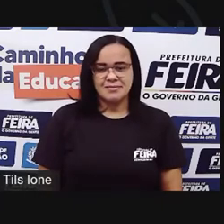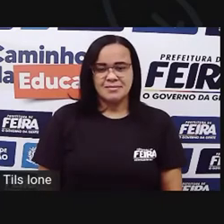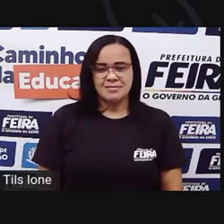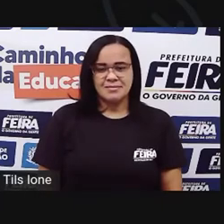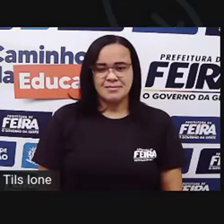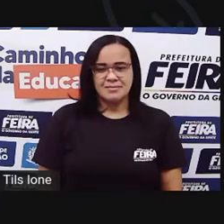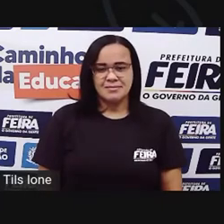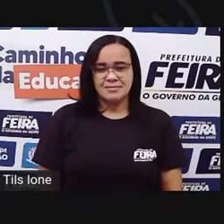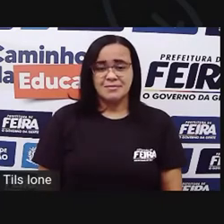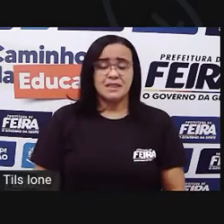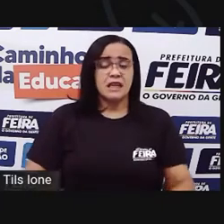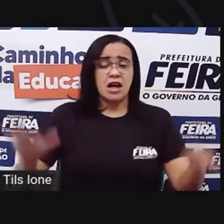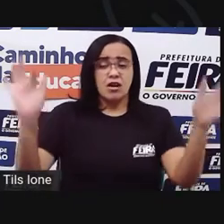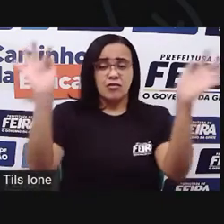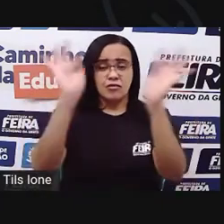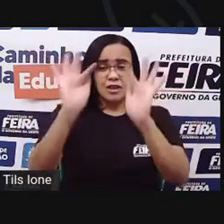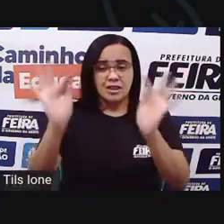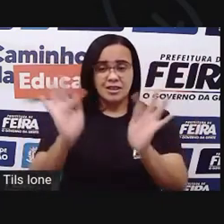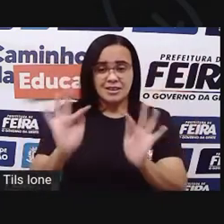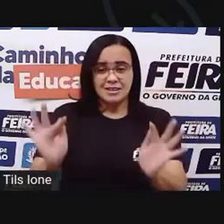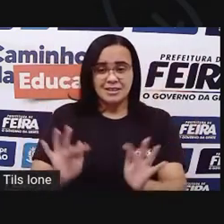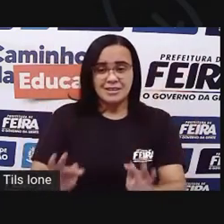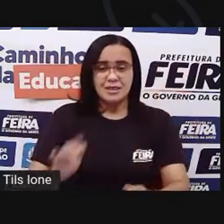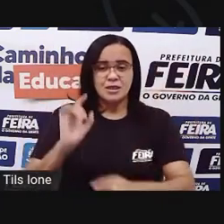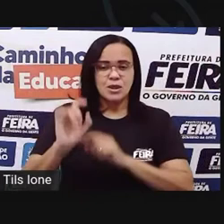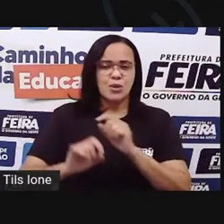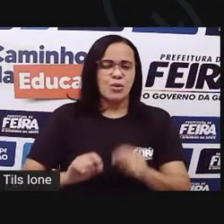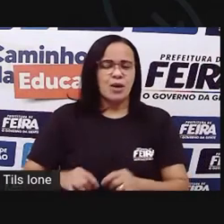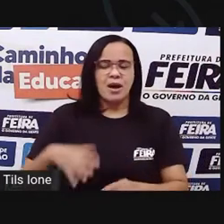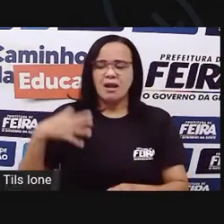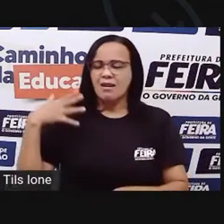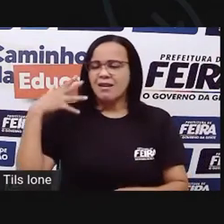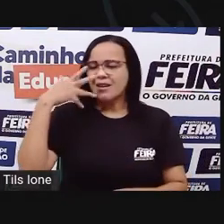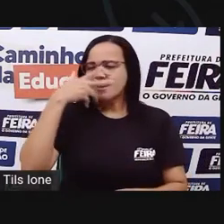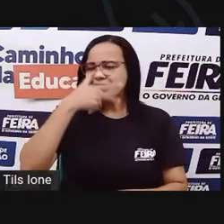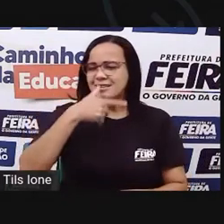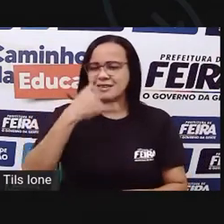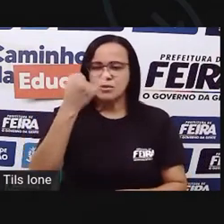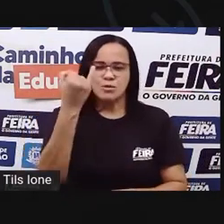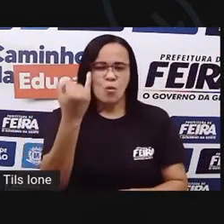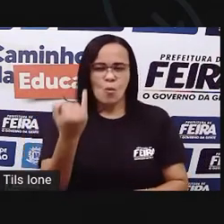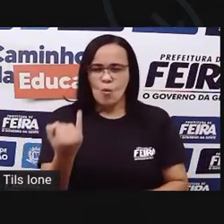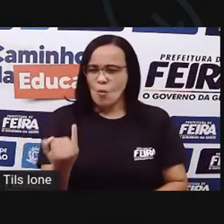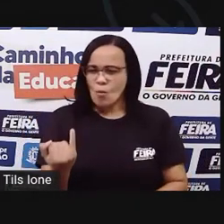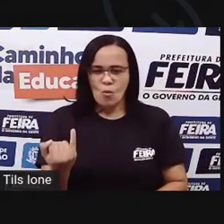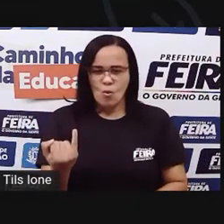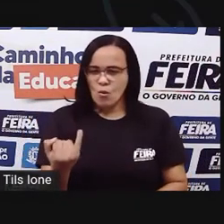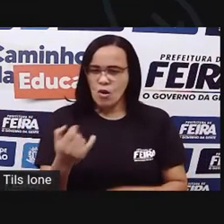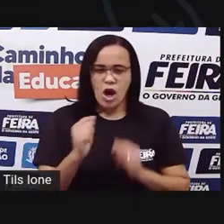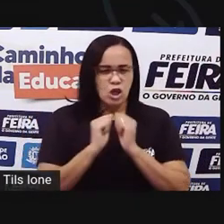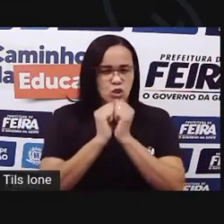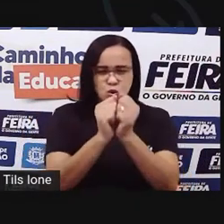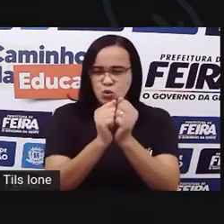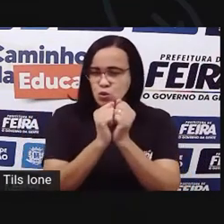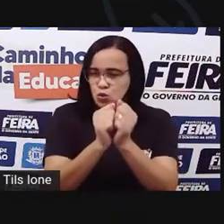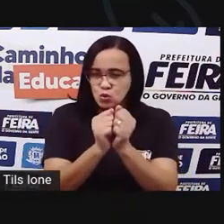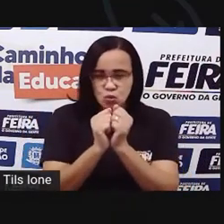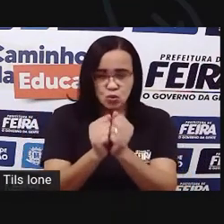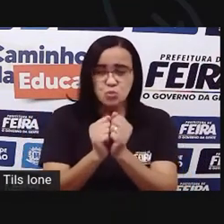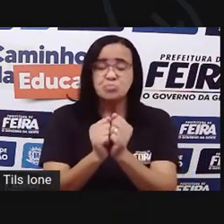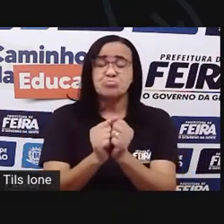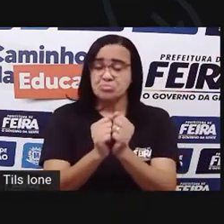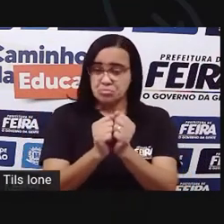A felicidade era linda e magrela. Com ela, eu fazia cada vez mais amigos. E íamos